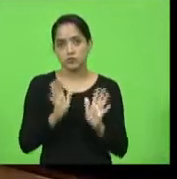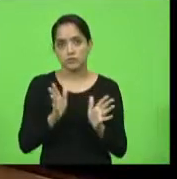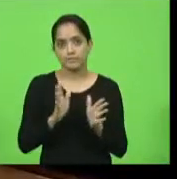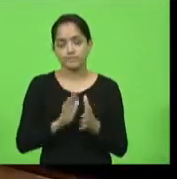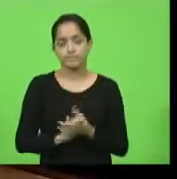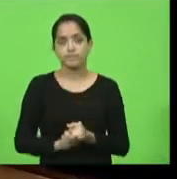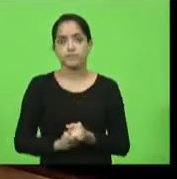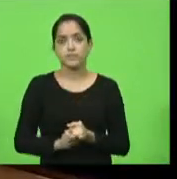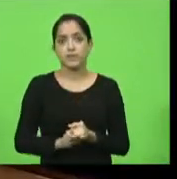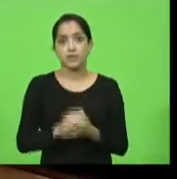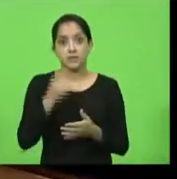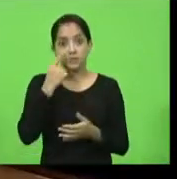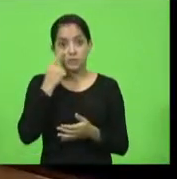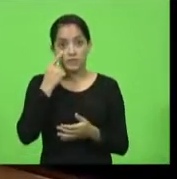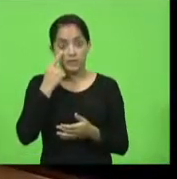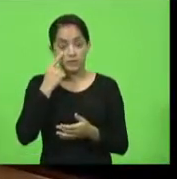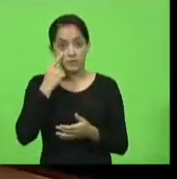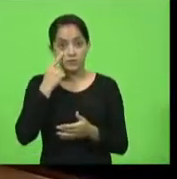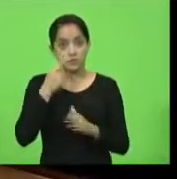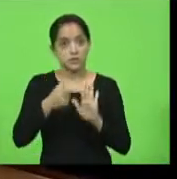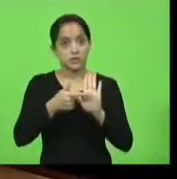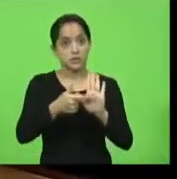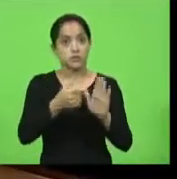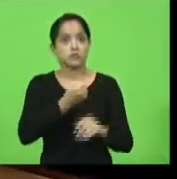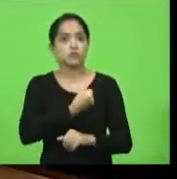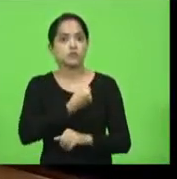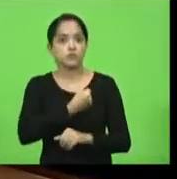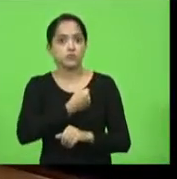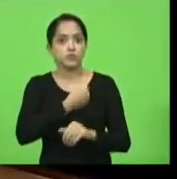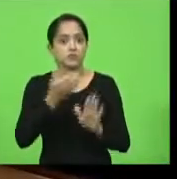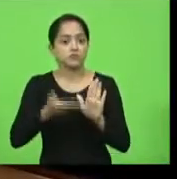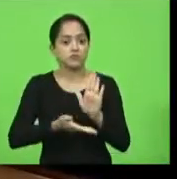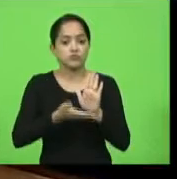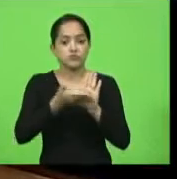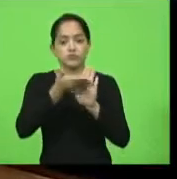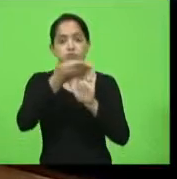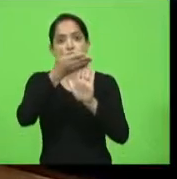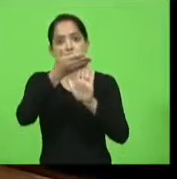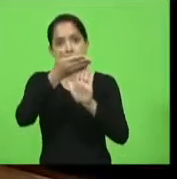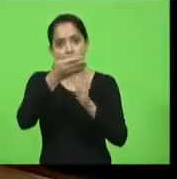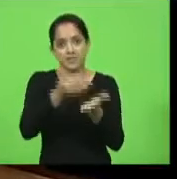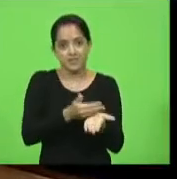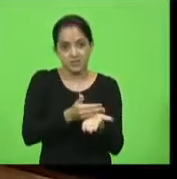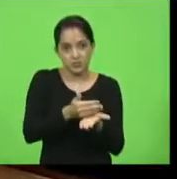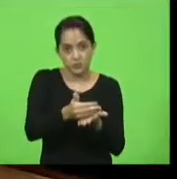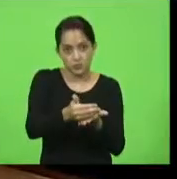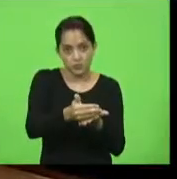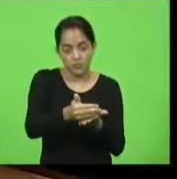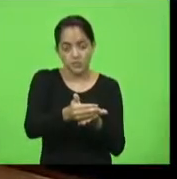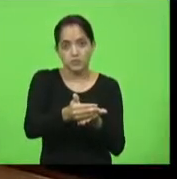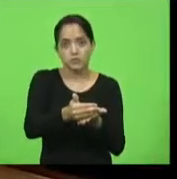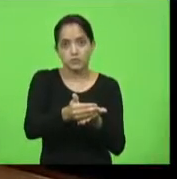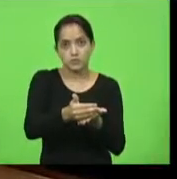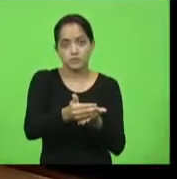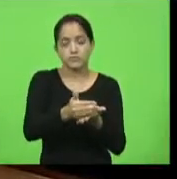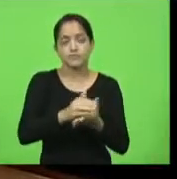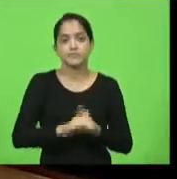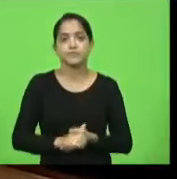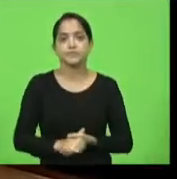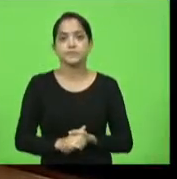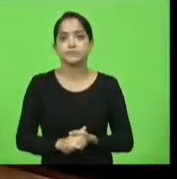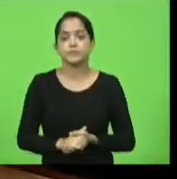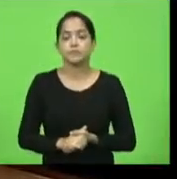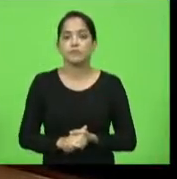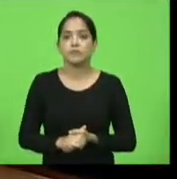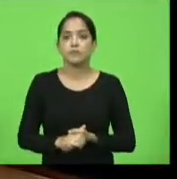Vejam vocês que os números são os mais altos desde o início dessa crise, mesmo